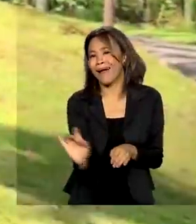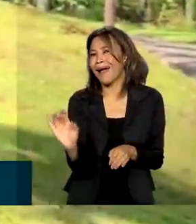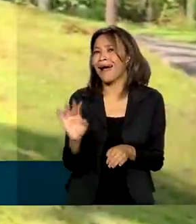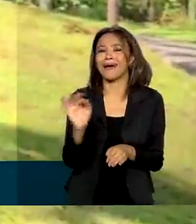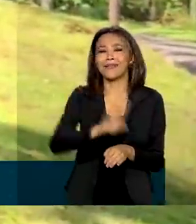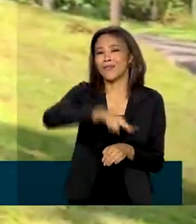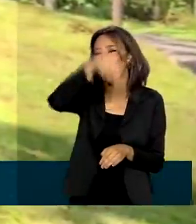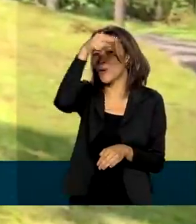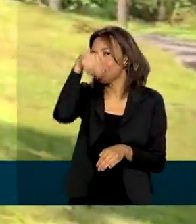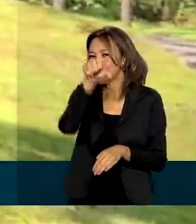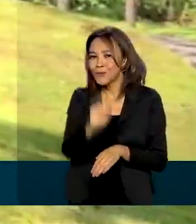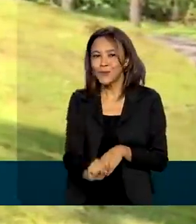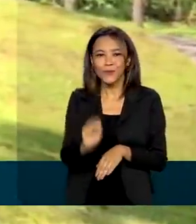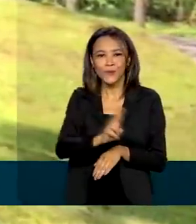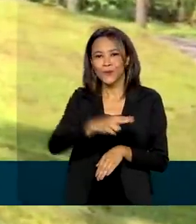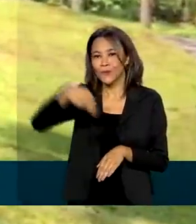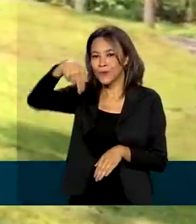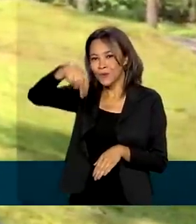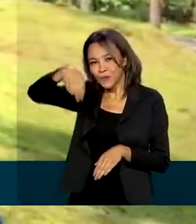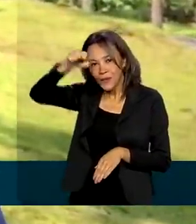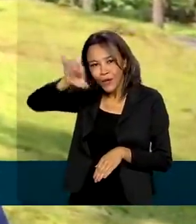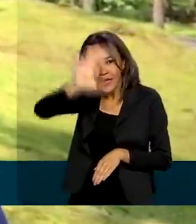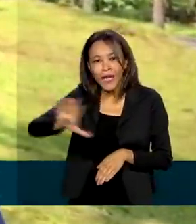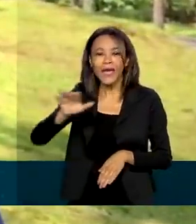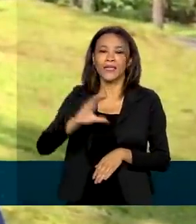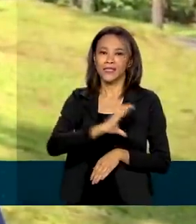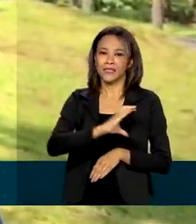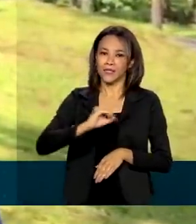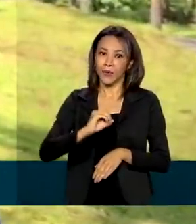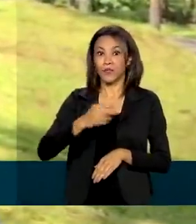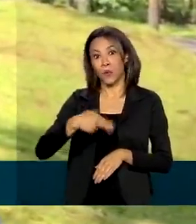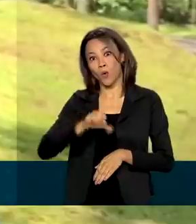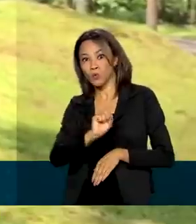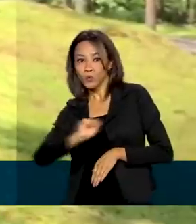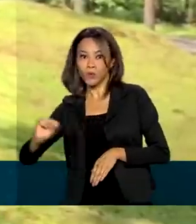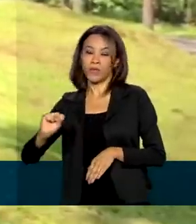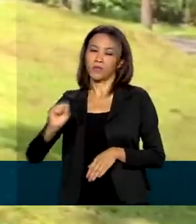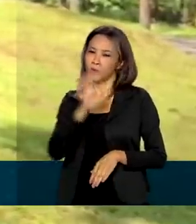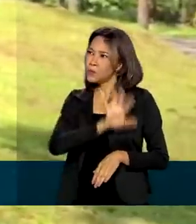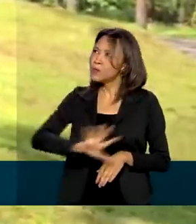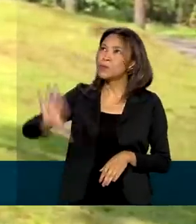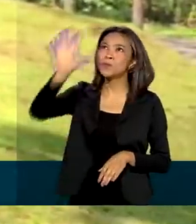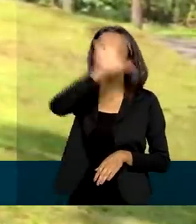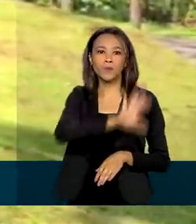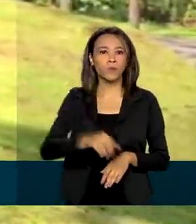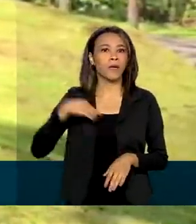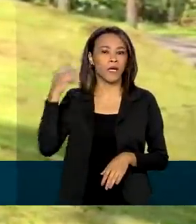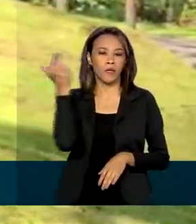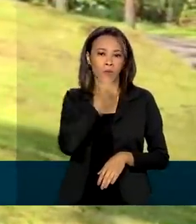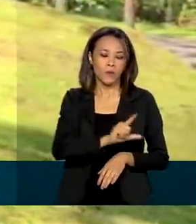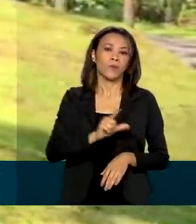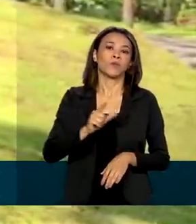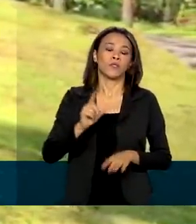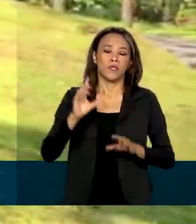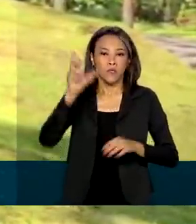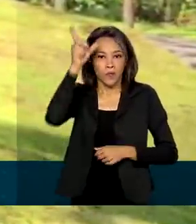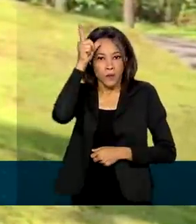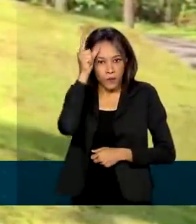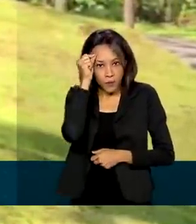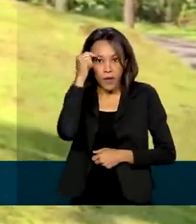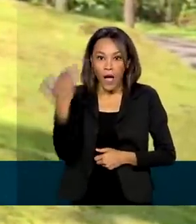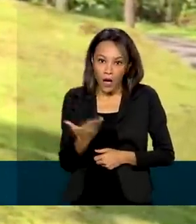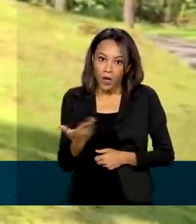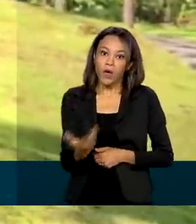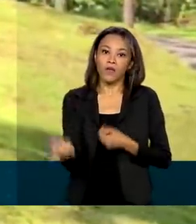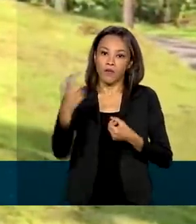Norte, no Sul, no Nordeste, no Centro-Oeste ou no Sudeste, a vencer esse momento difícil. Agora, a economia vai